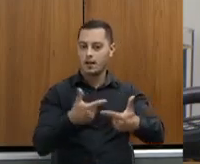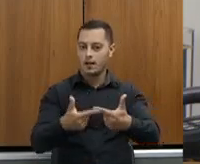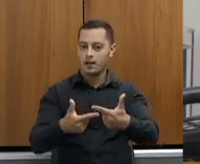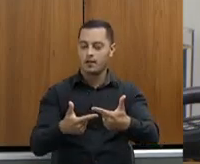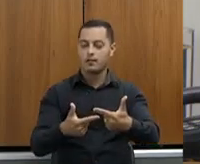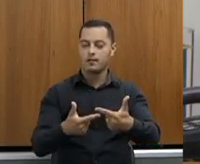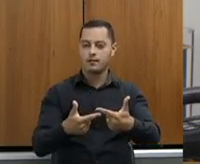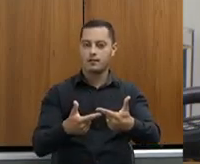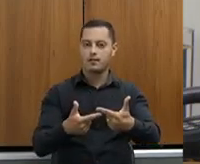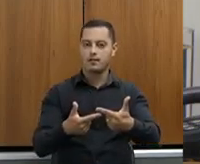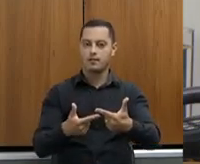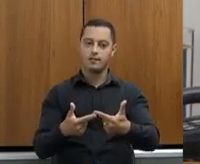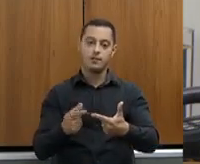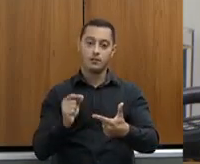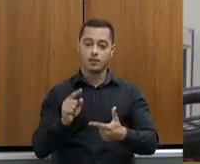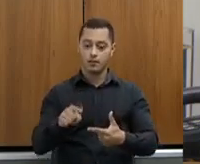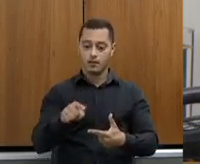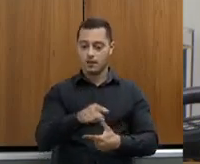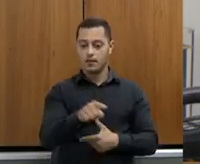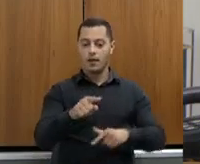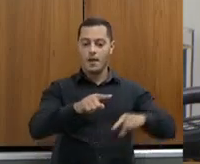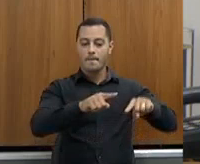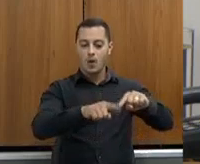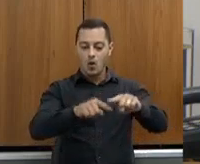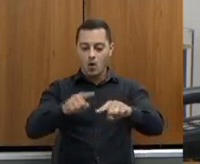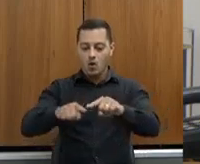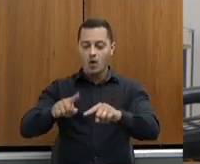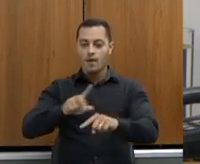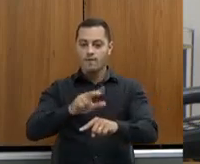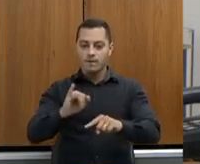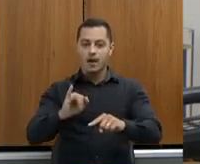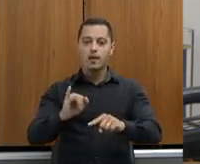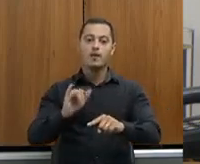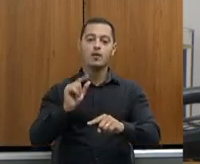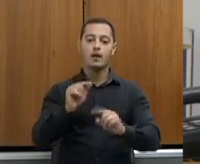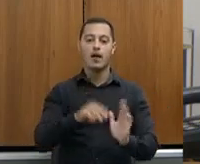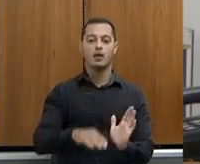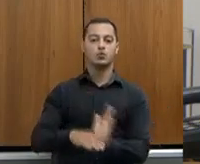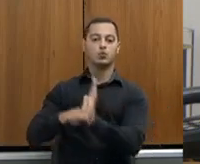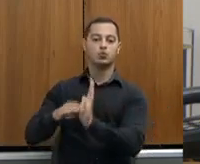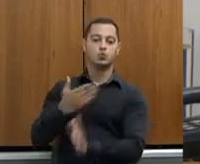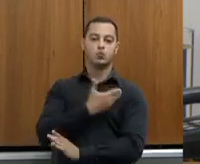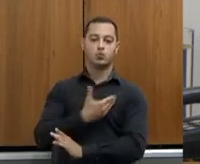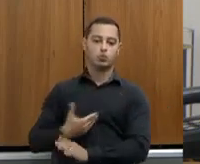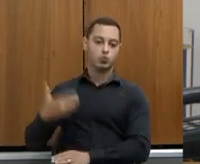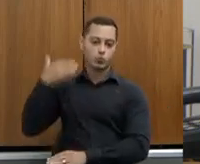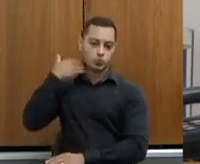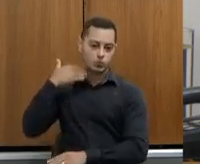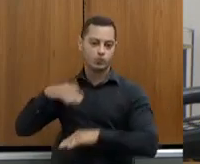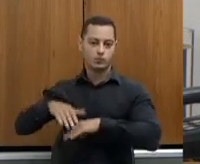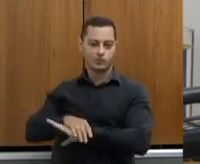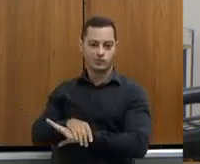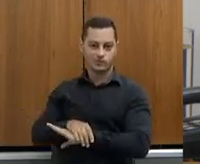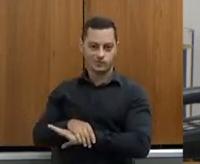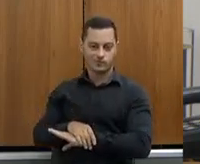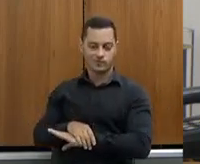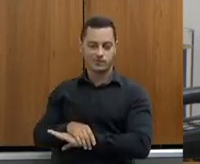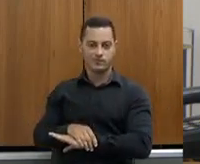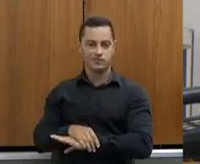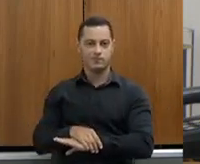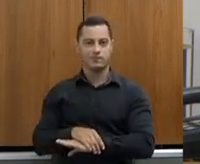produto que irá reverter diretamente para os cofres públicos. Então, eu gostaria, Tales, nessa